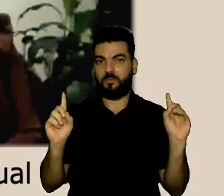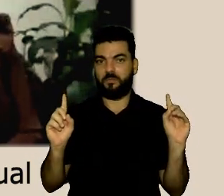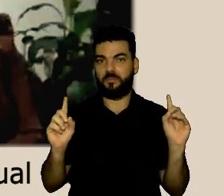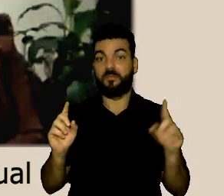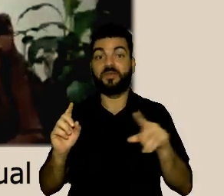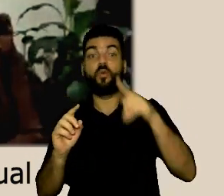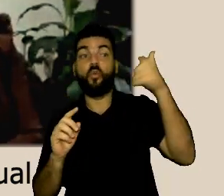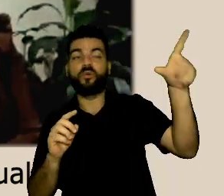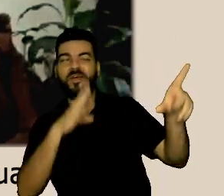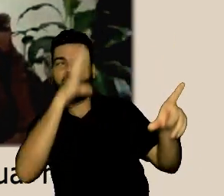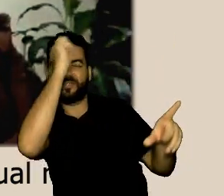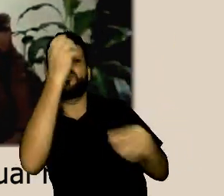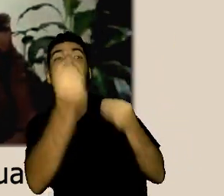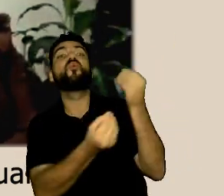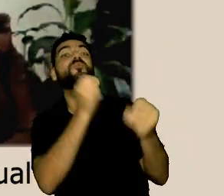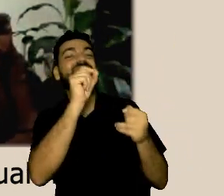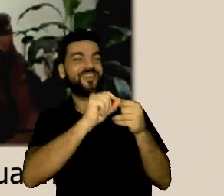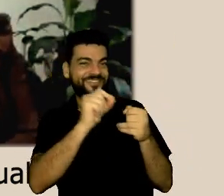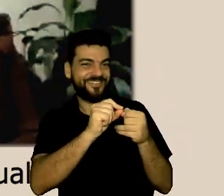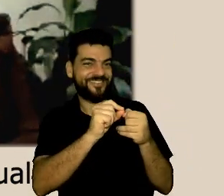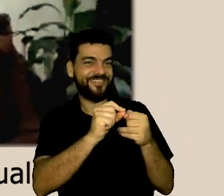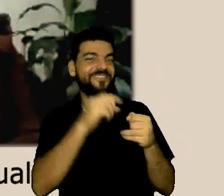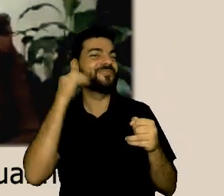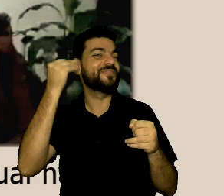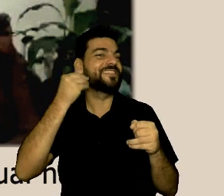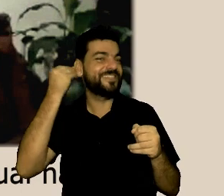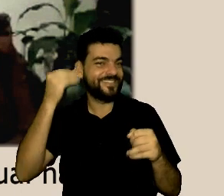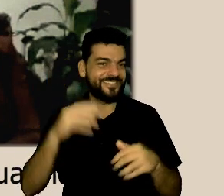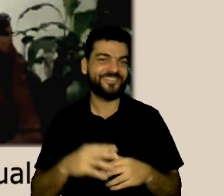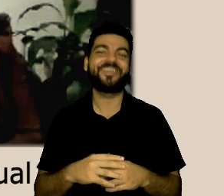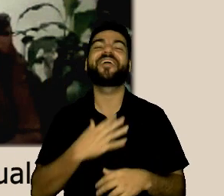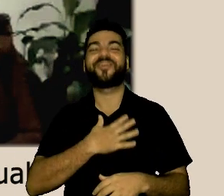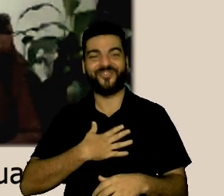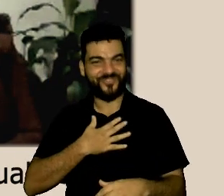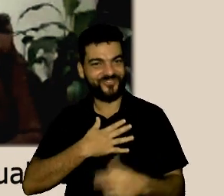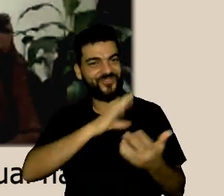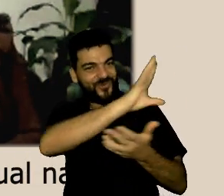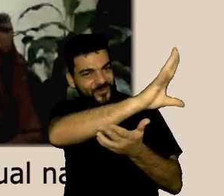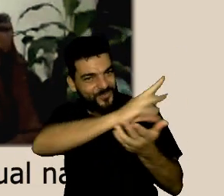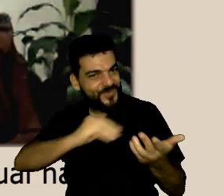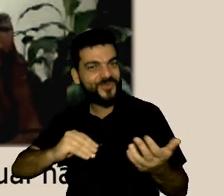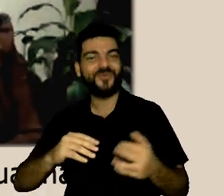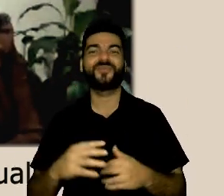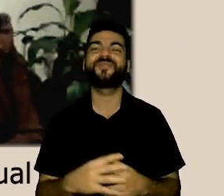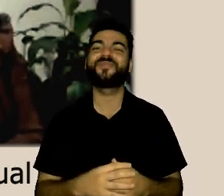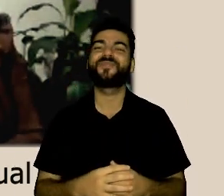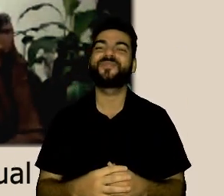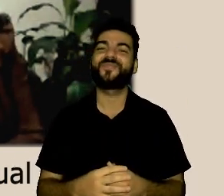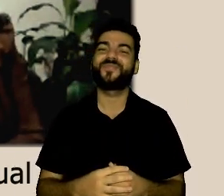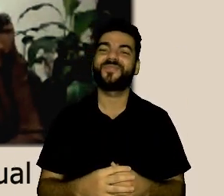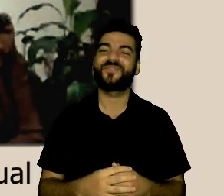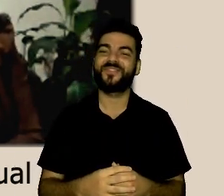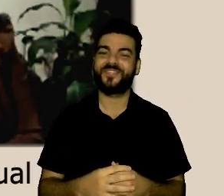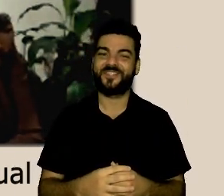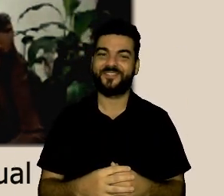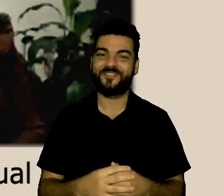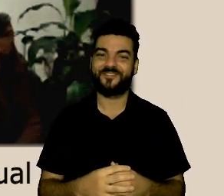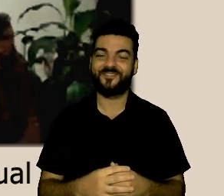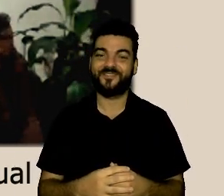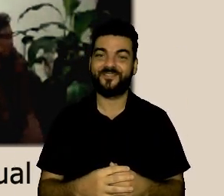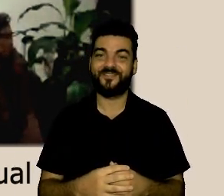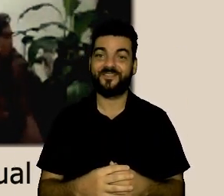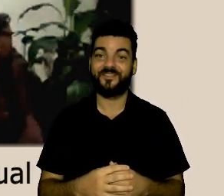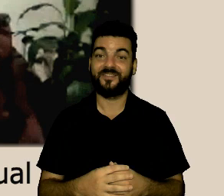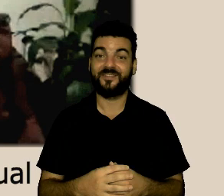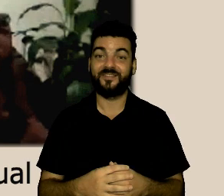aprendeu tudo o que assim se inspirou em tudo o que devia fazer então a gente a